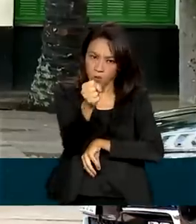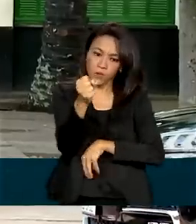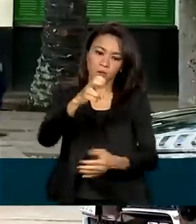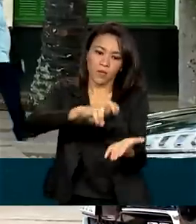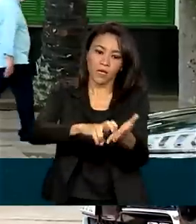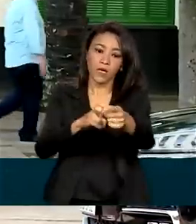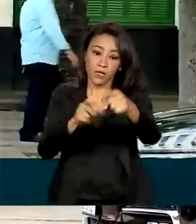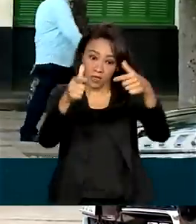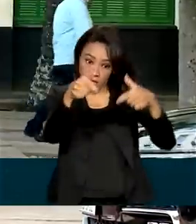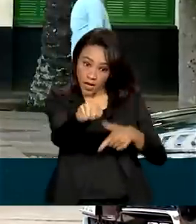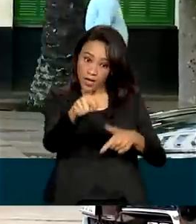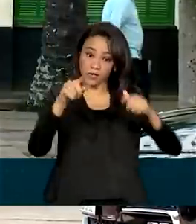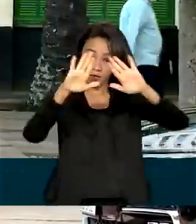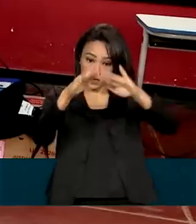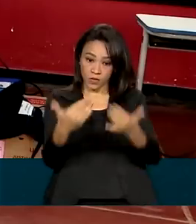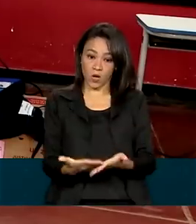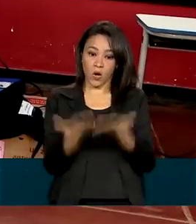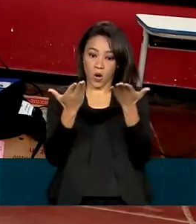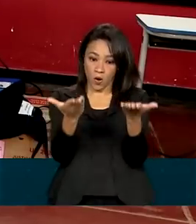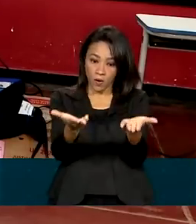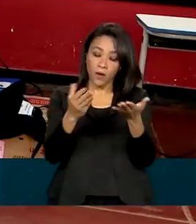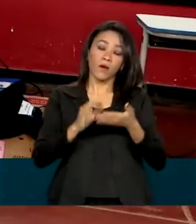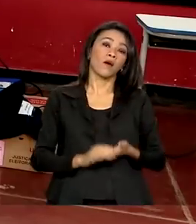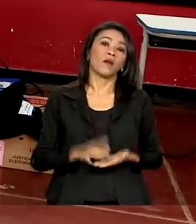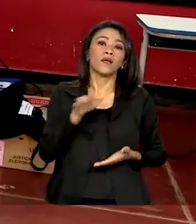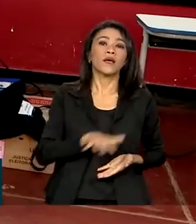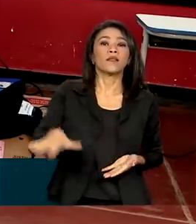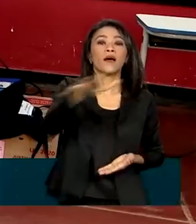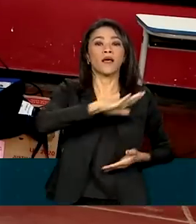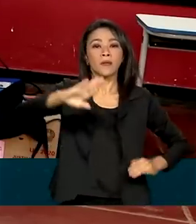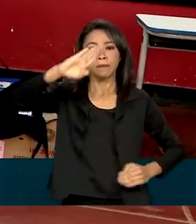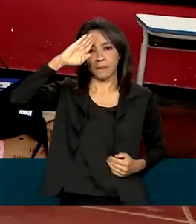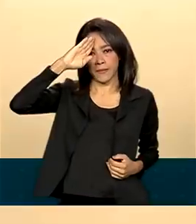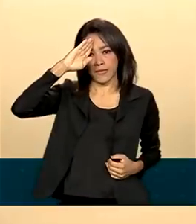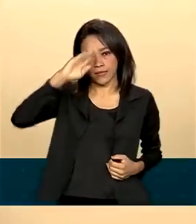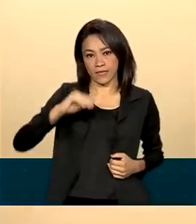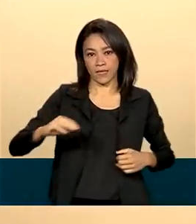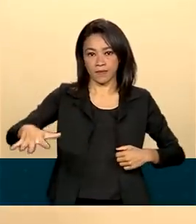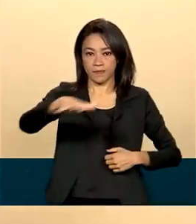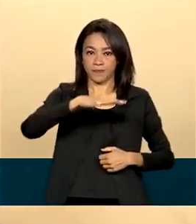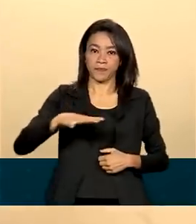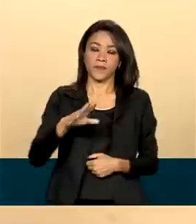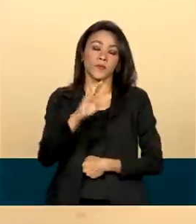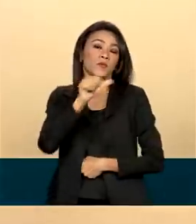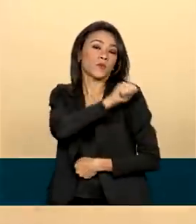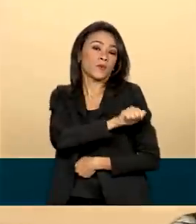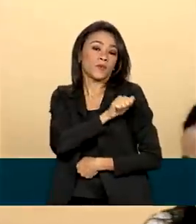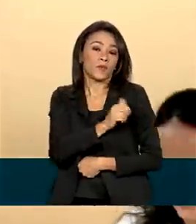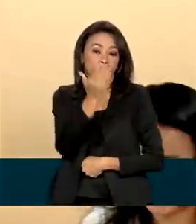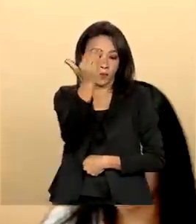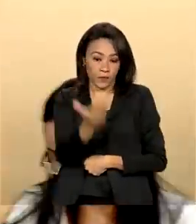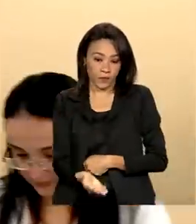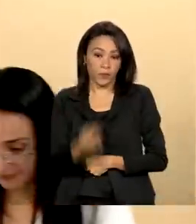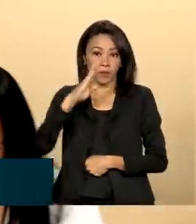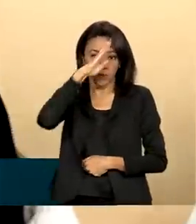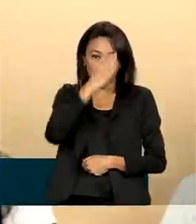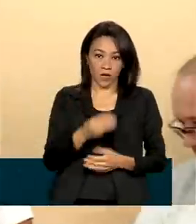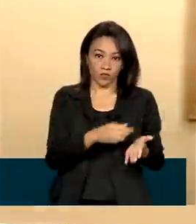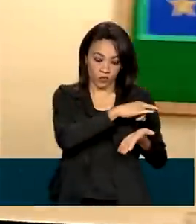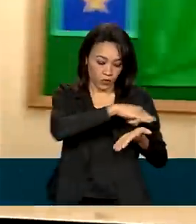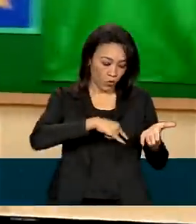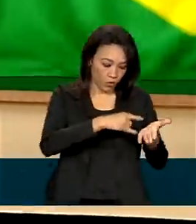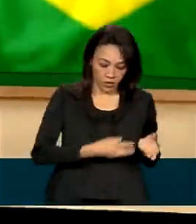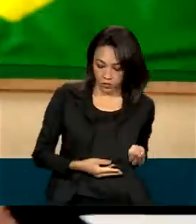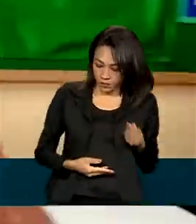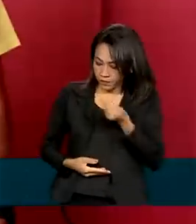municipal Rosa da Fonseca, que fica na Vila Militar, no Rio de Janeiro. Bolsonaro apresentou o documento aos mesários